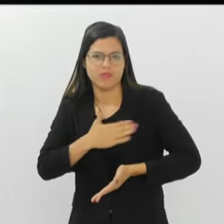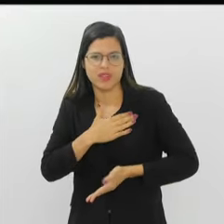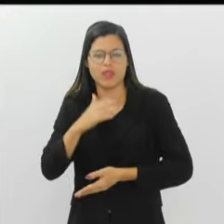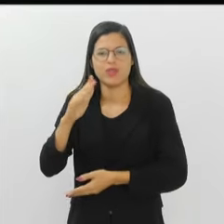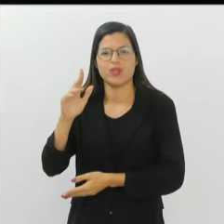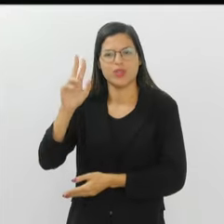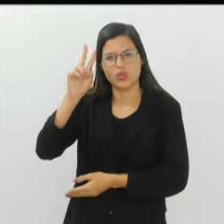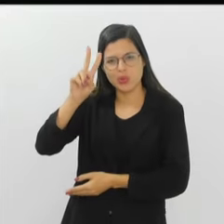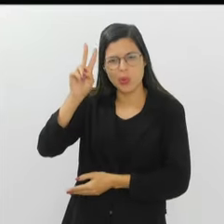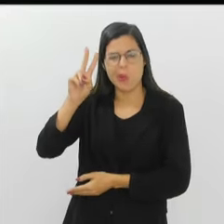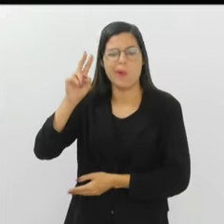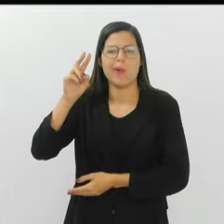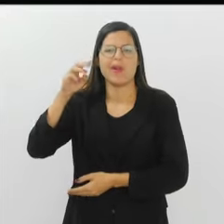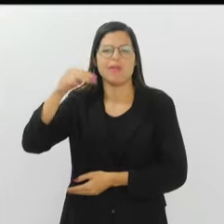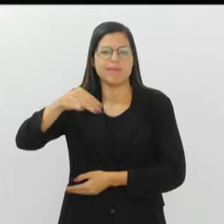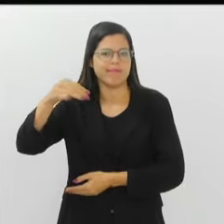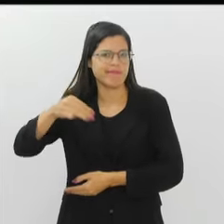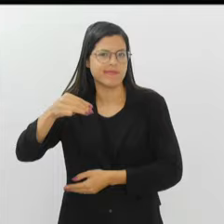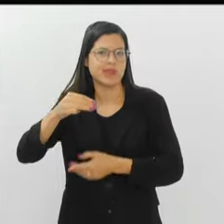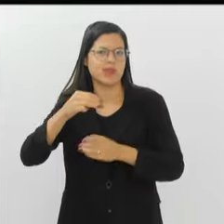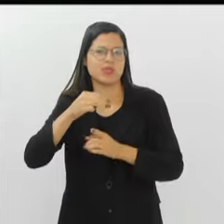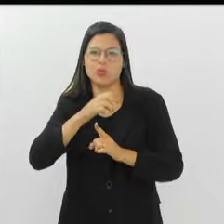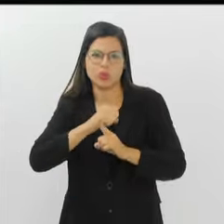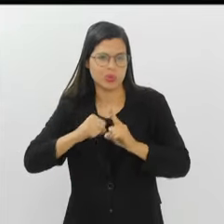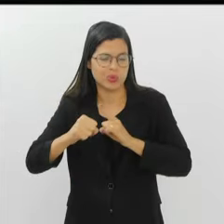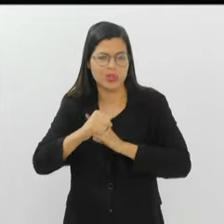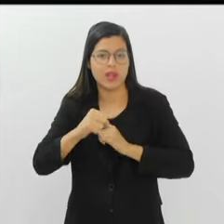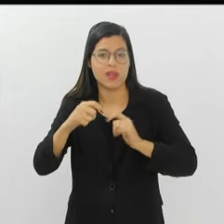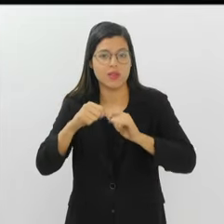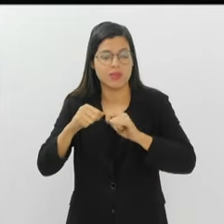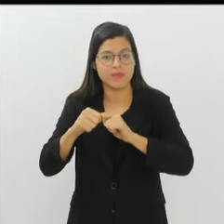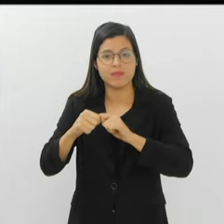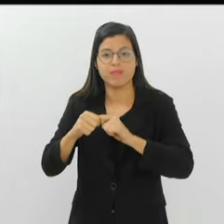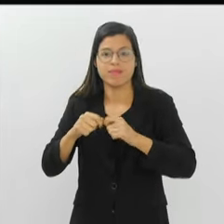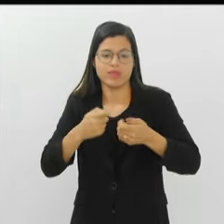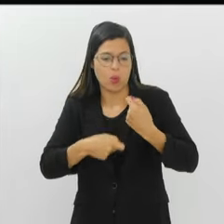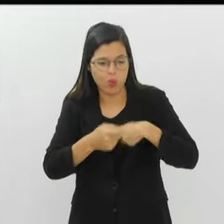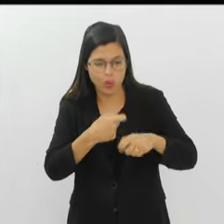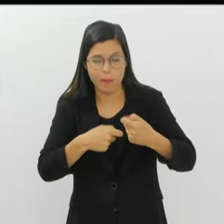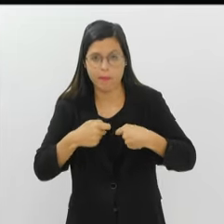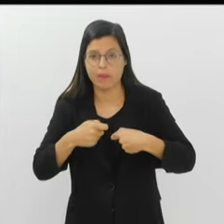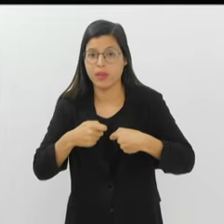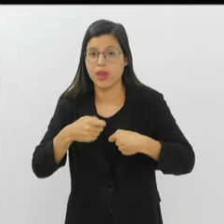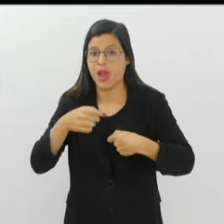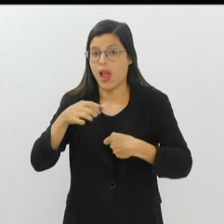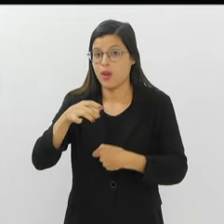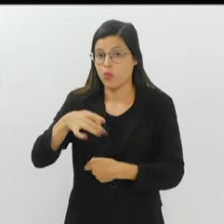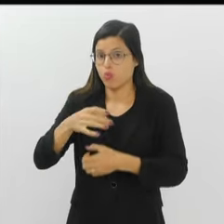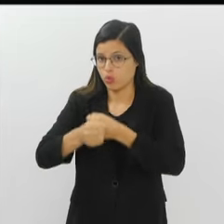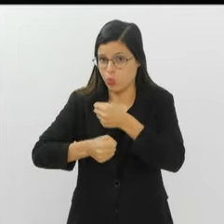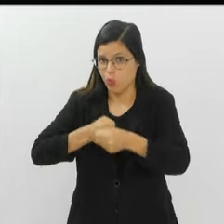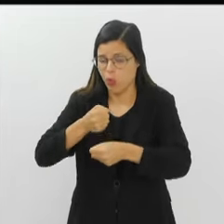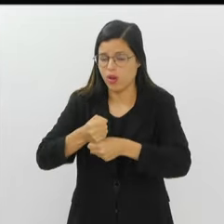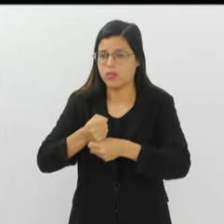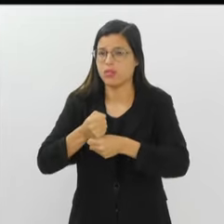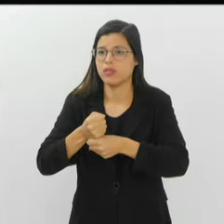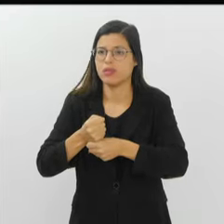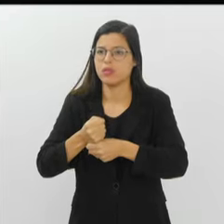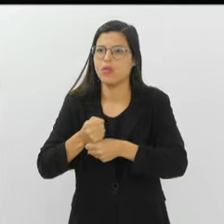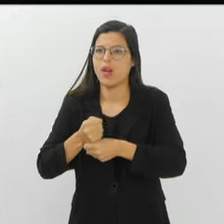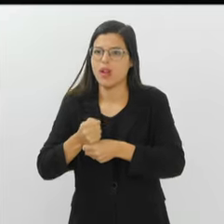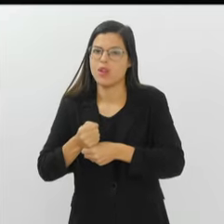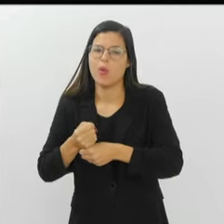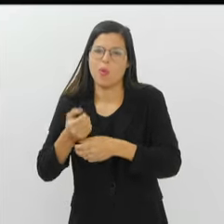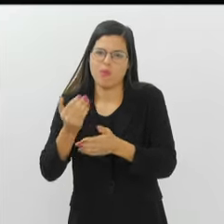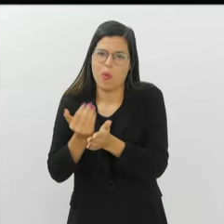história, matemática, sociologia. Então eu fui fazer economia. Mas no último ano da faculdade foi quando eu me